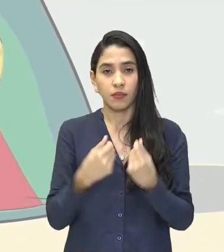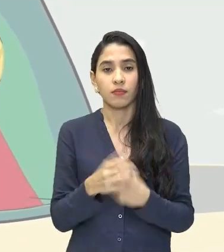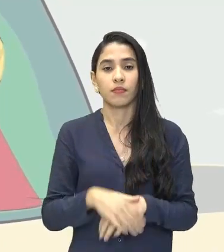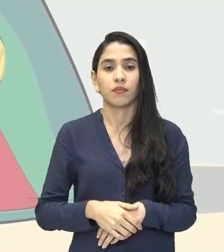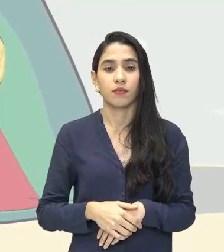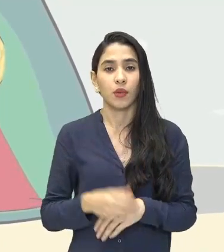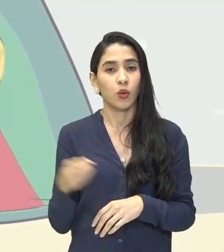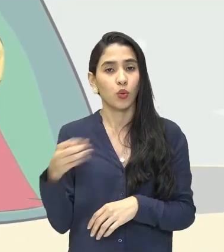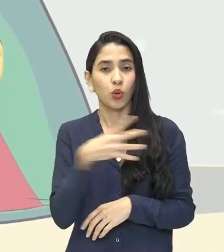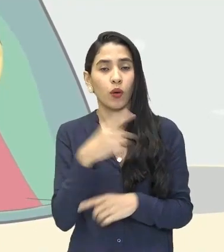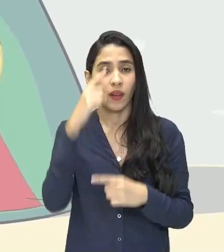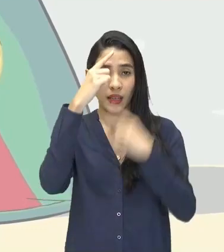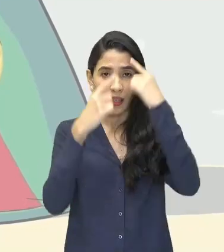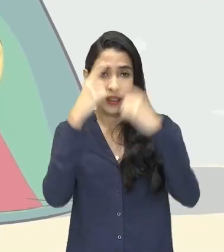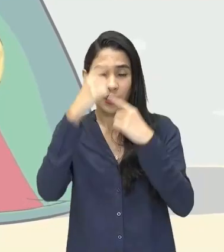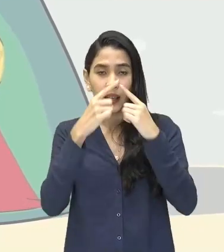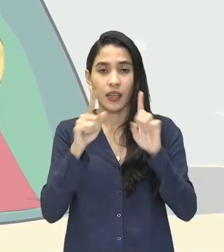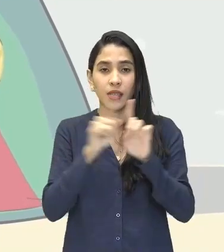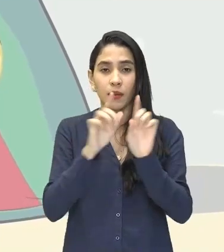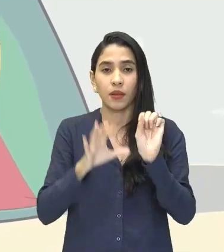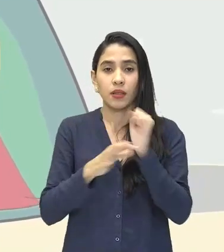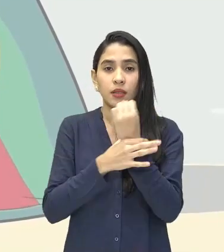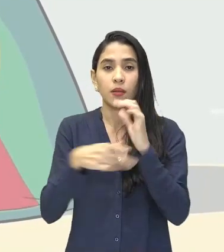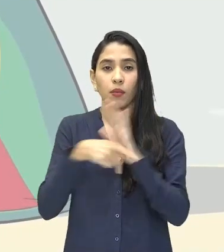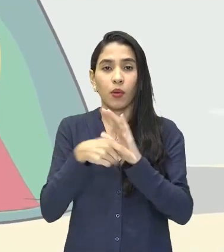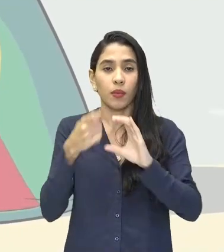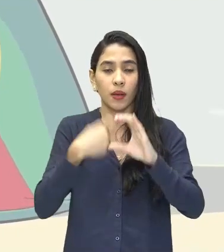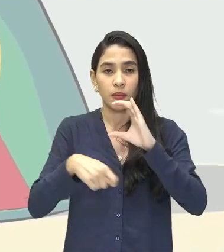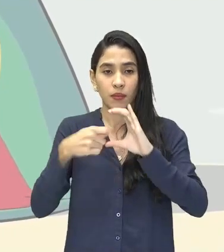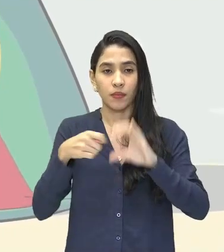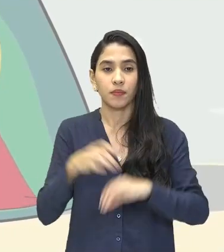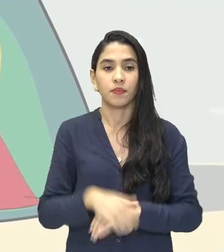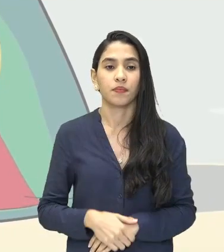econômicas, como o fortalecimento do capitalismo.